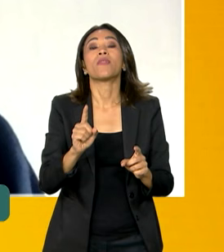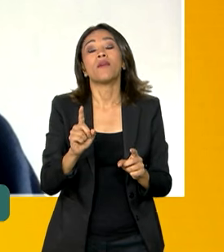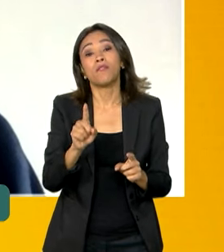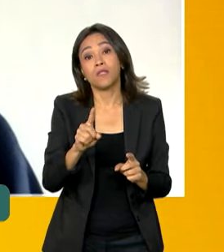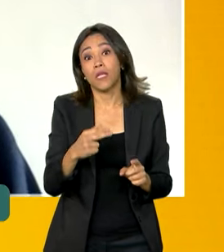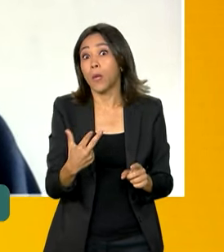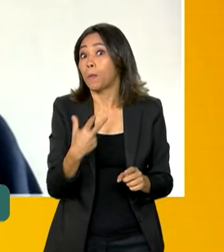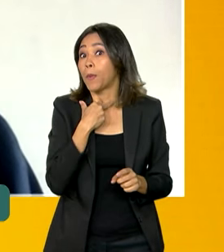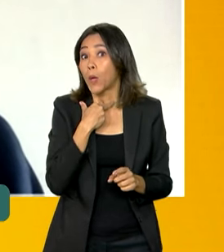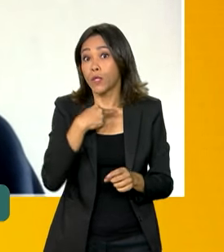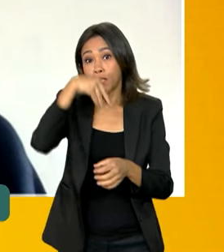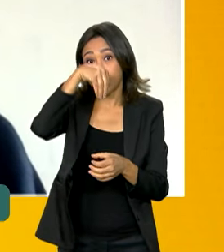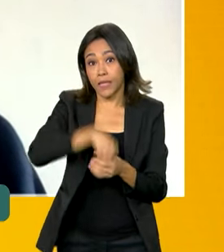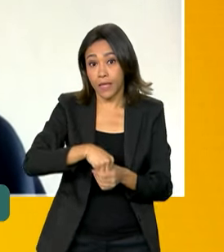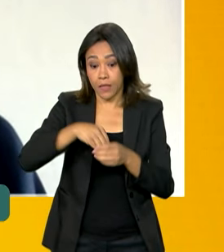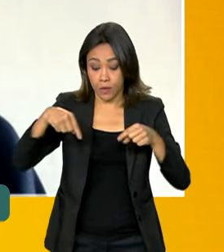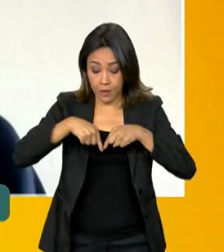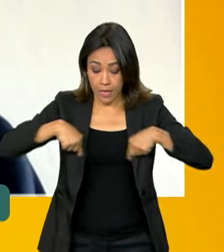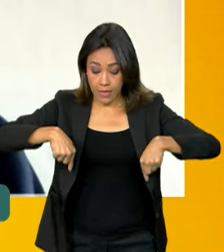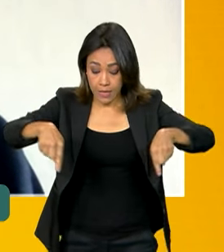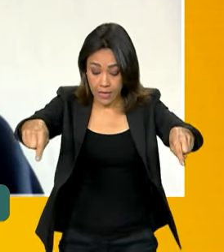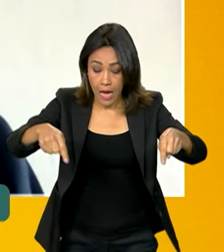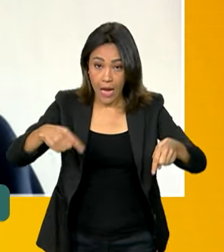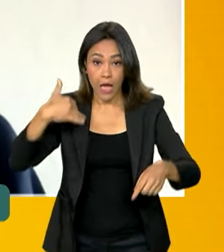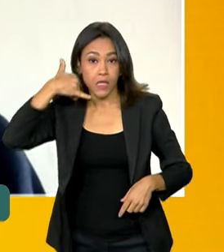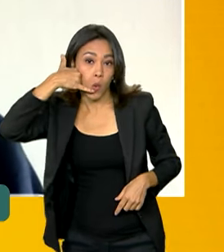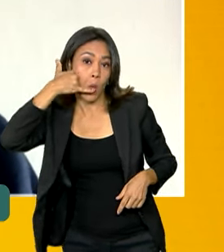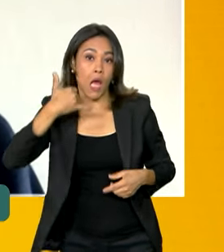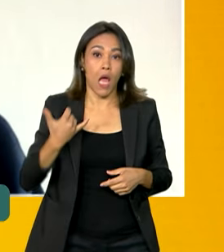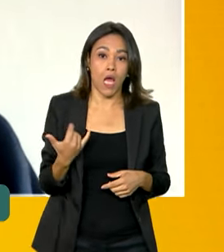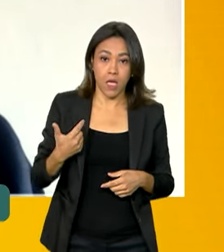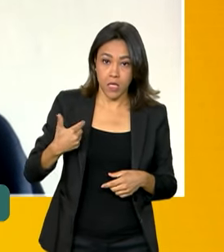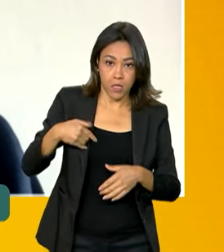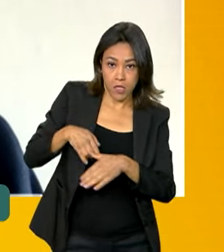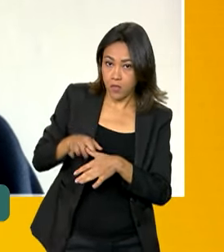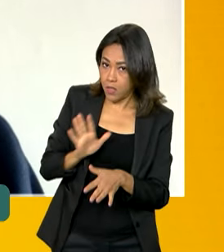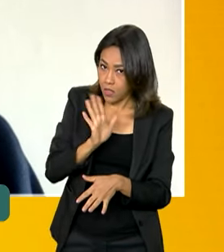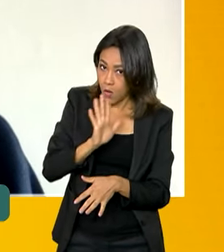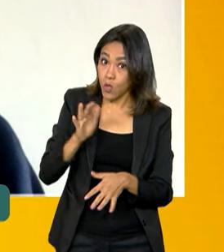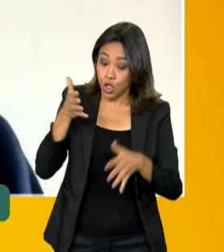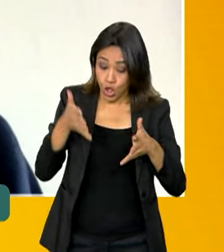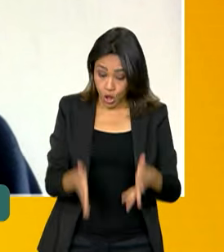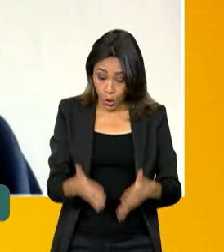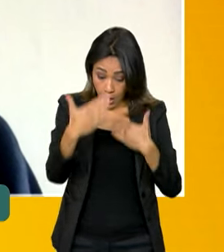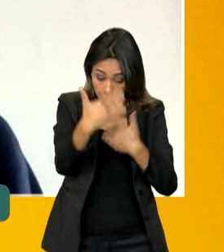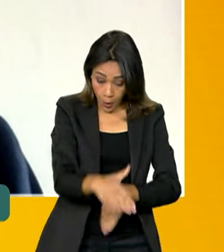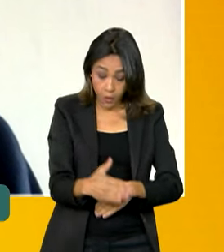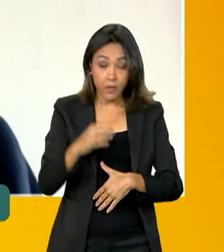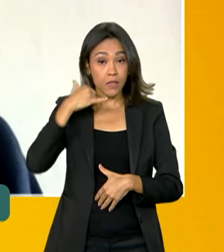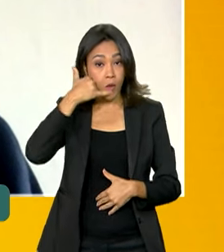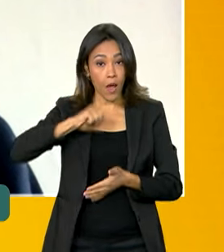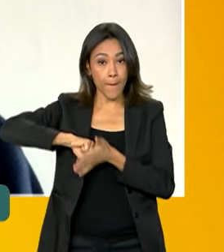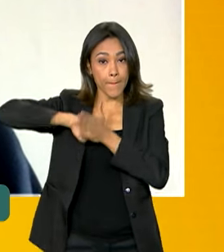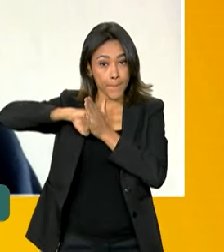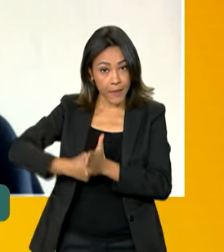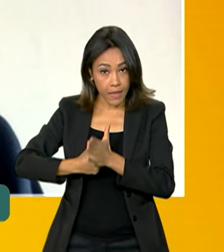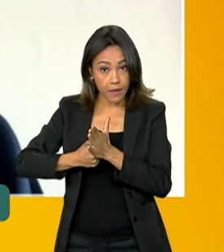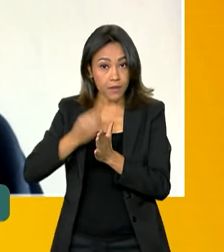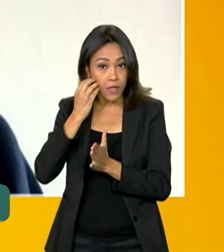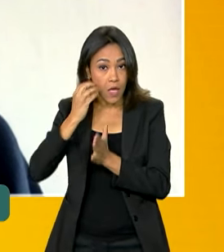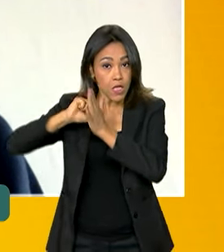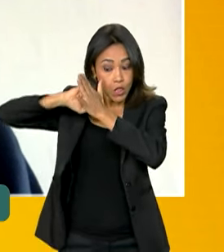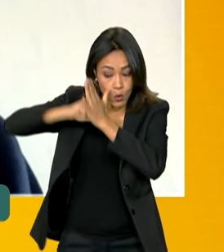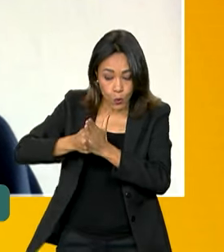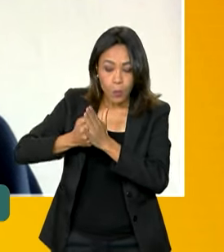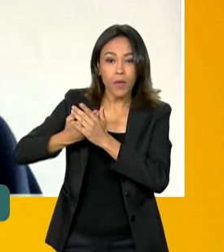ficar com esses equipamentos eletrônicos durante a prova. Então, quando ele chegar na prova, ele tem que desligar esses equipamentos eletrônicos e